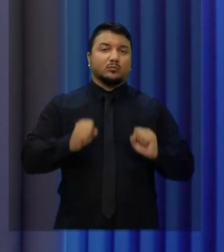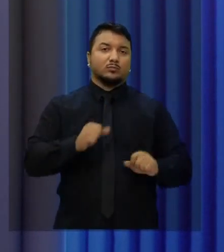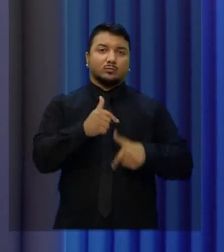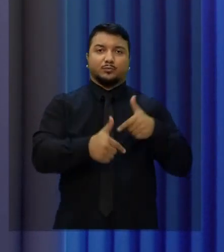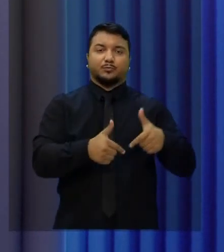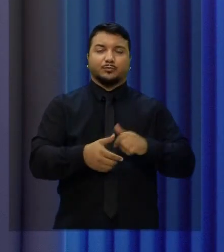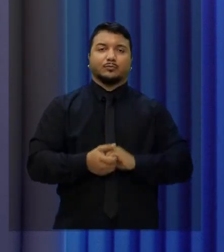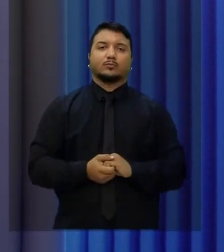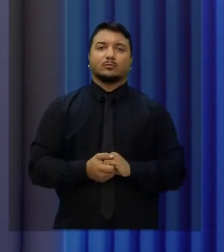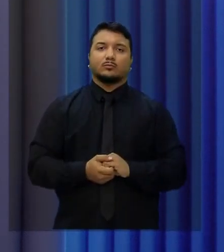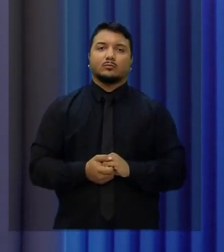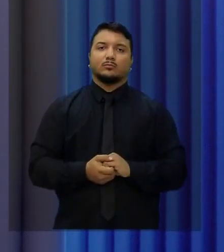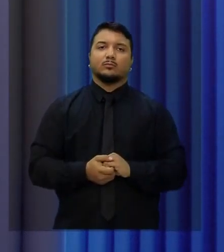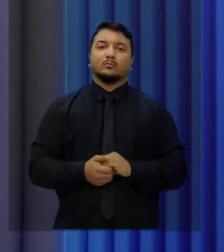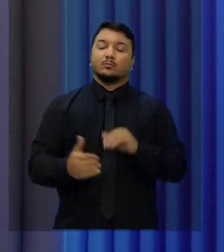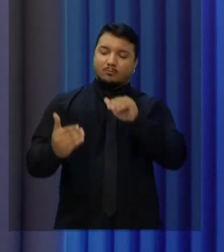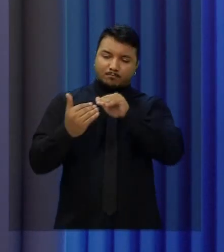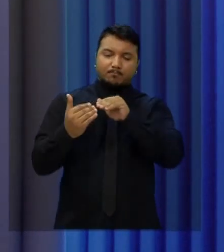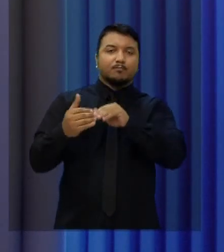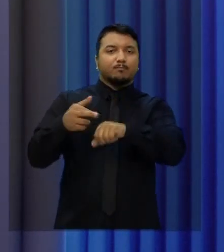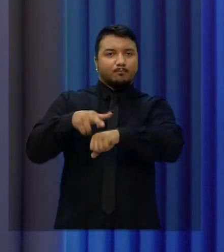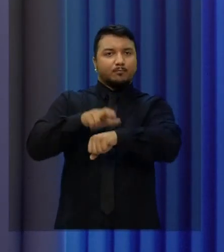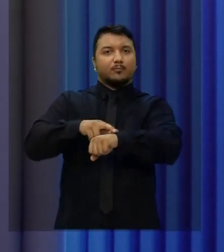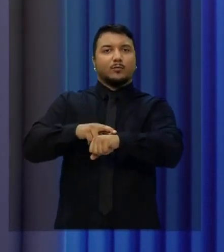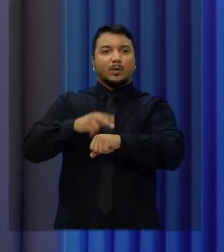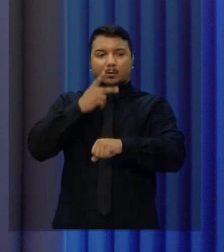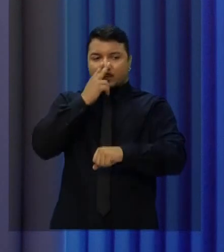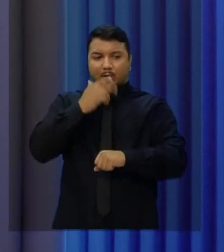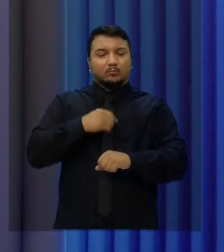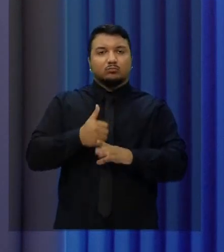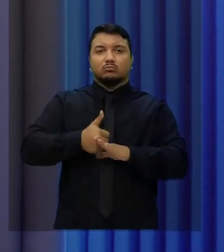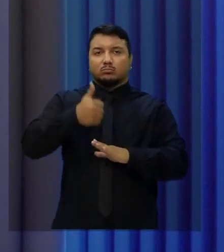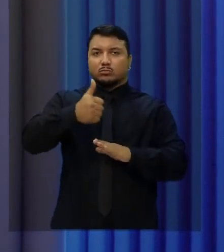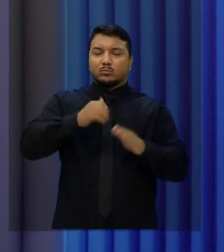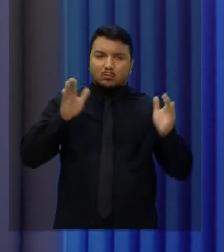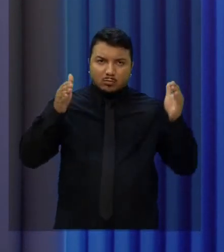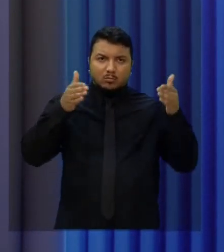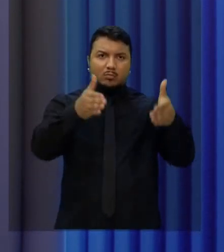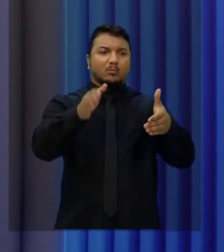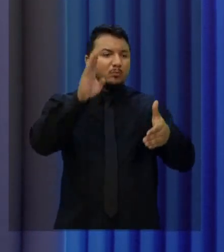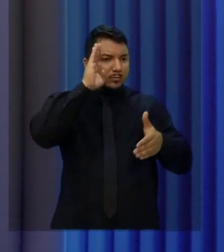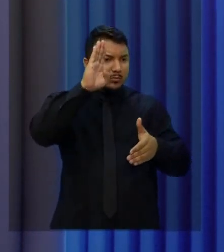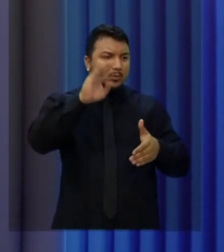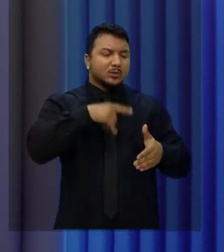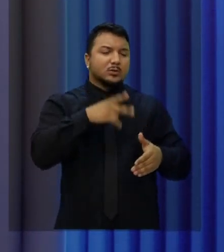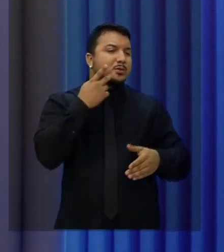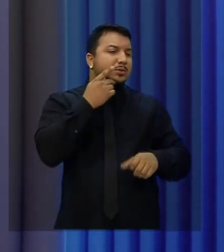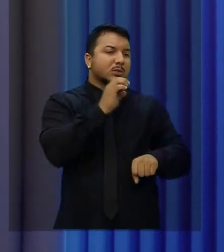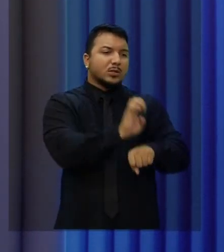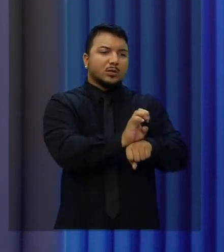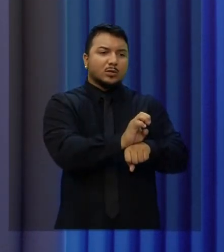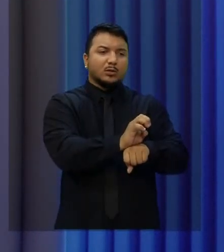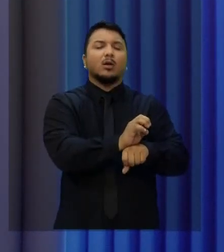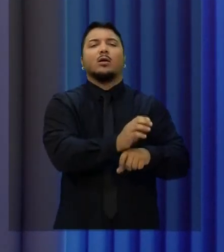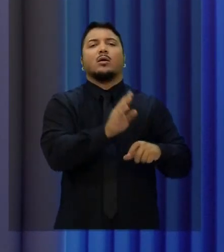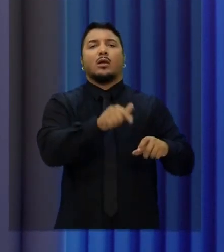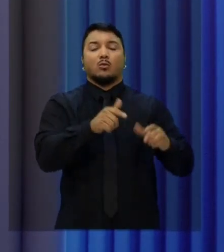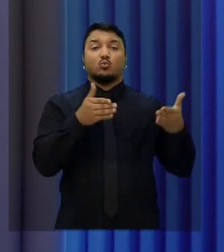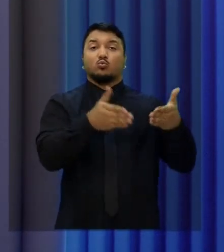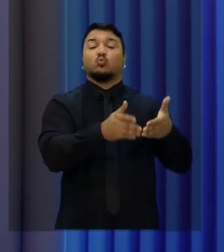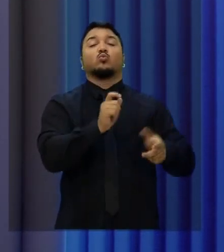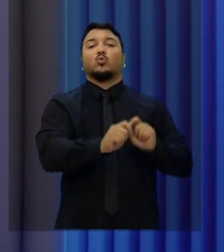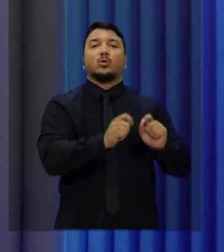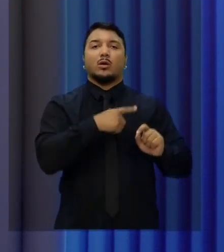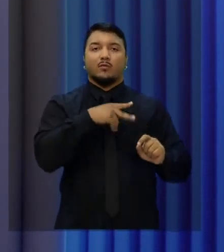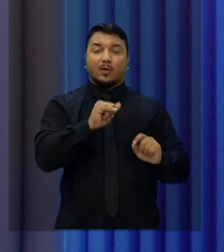Concordo com o candidato Roberto Claudio que segurança é prioridade zero em qualquer gestão, especialmente no momento que o Ceará se encontra. Nós vamos implementar